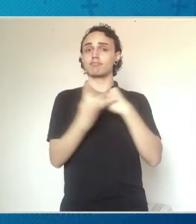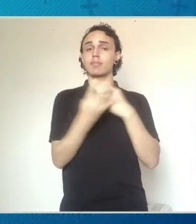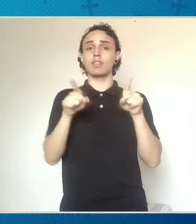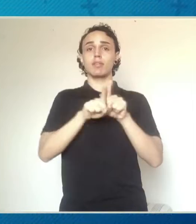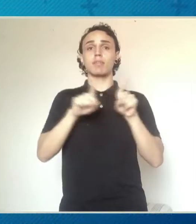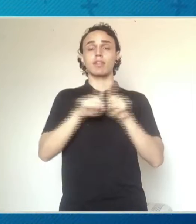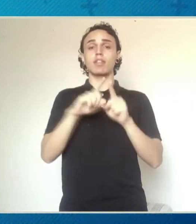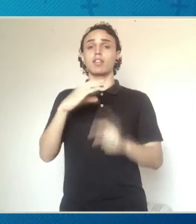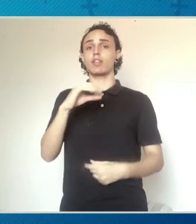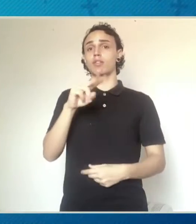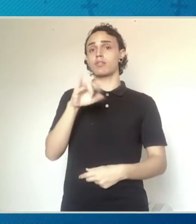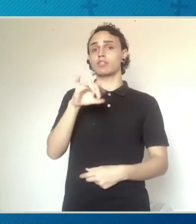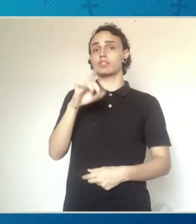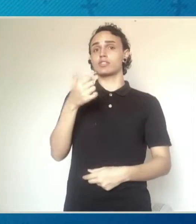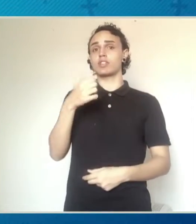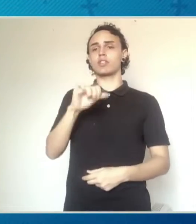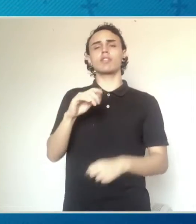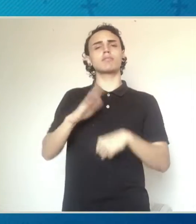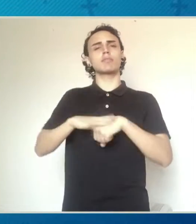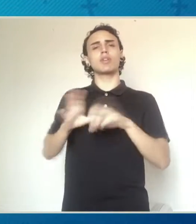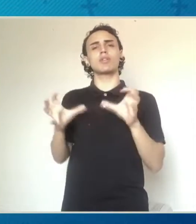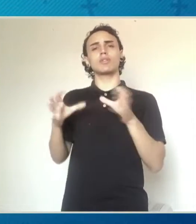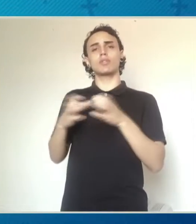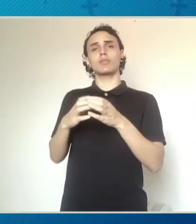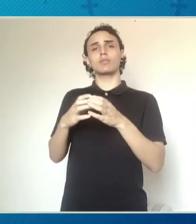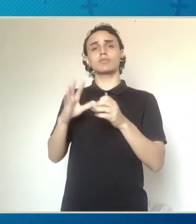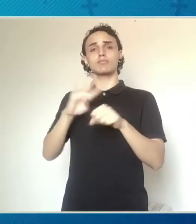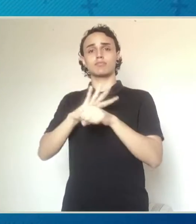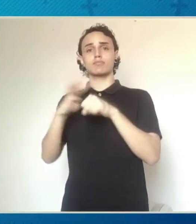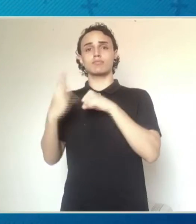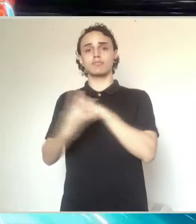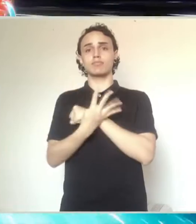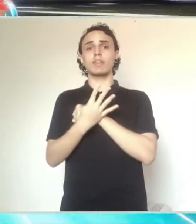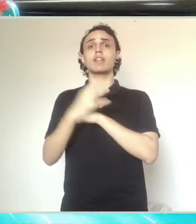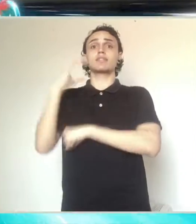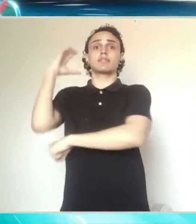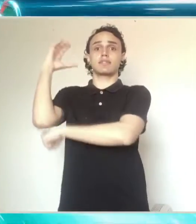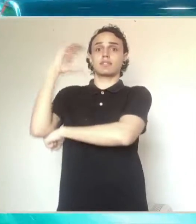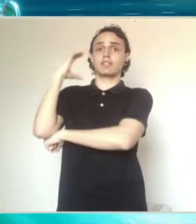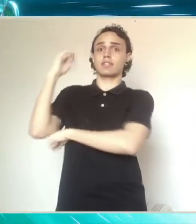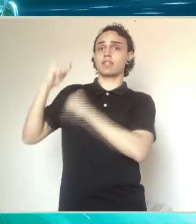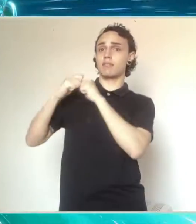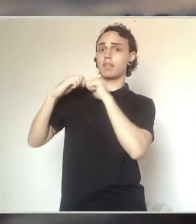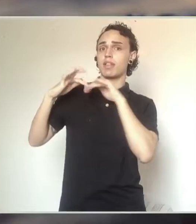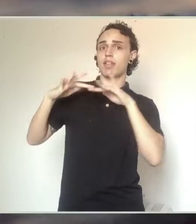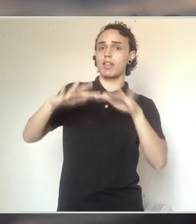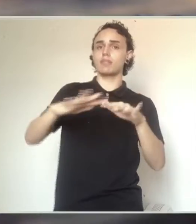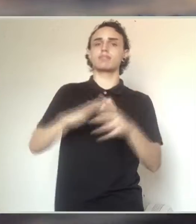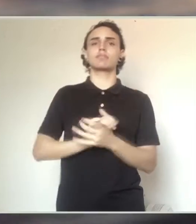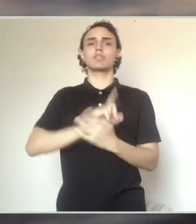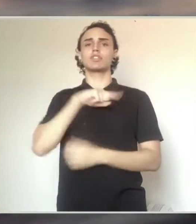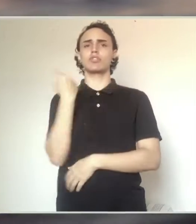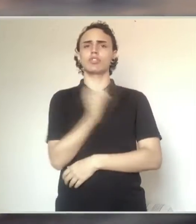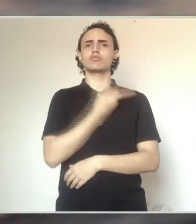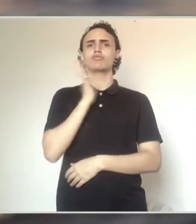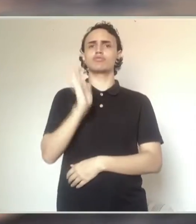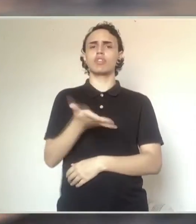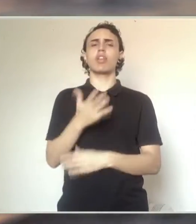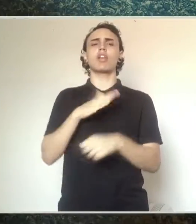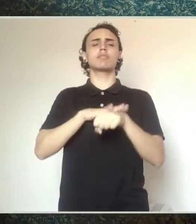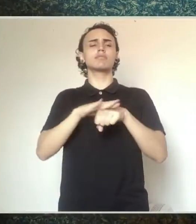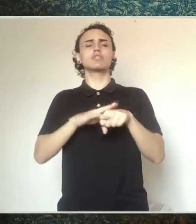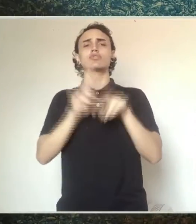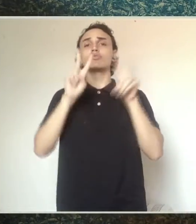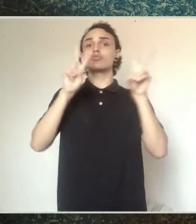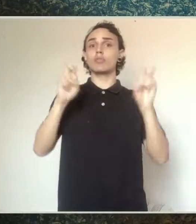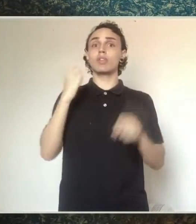da iniciativa Covid-19 Divulgação Científica. Já falamos sobre os cuidados da saúde